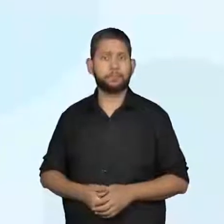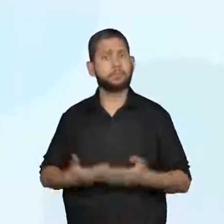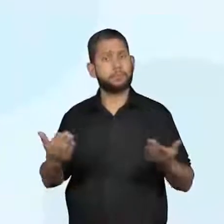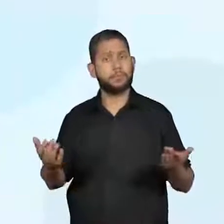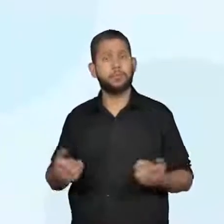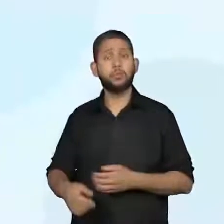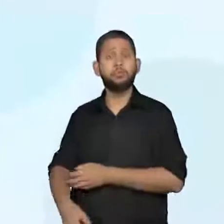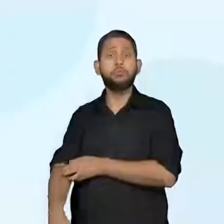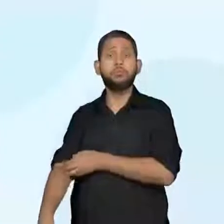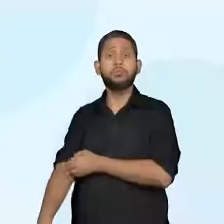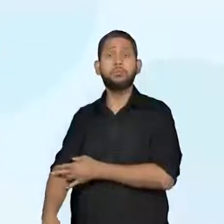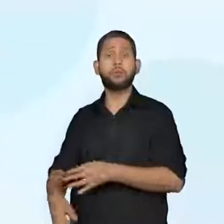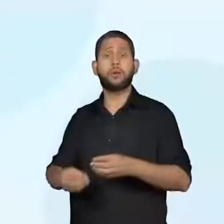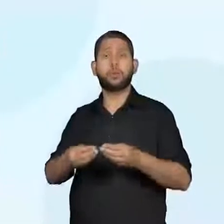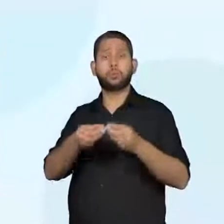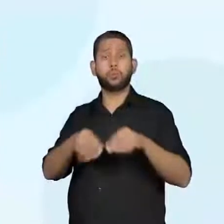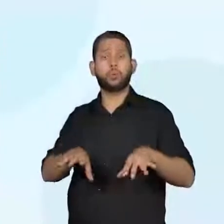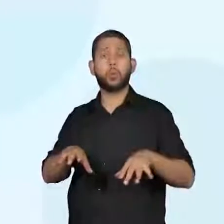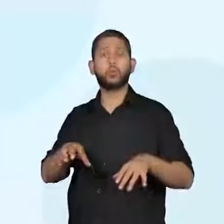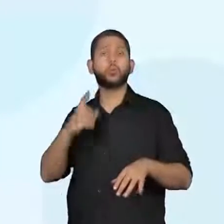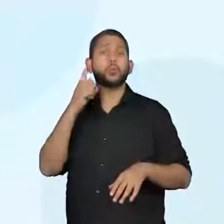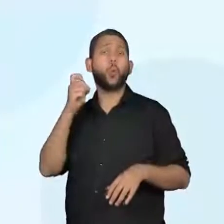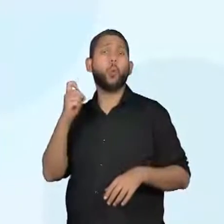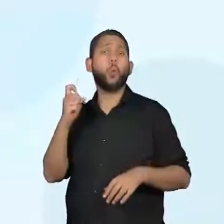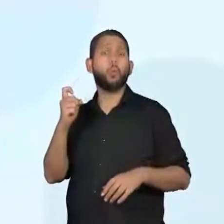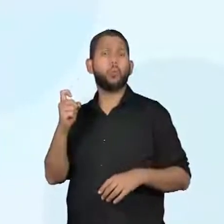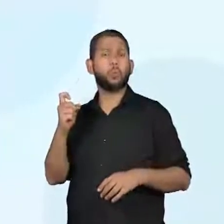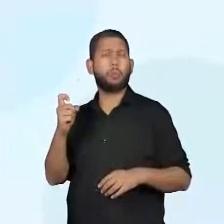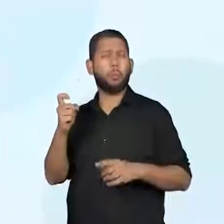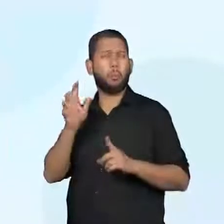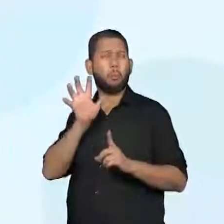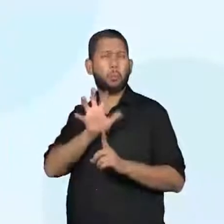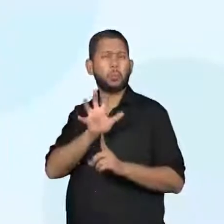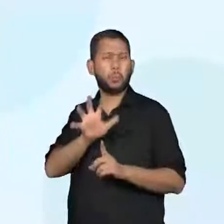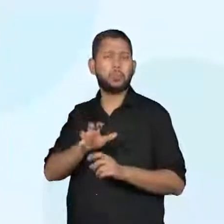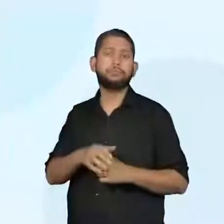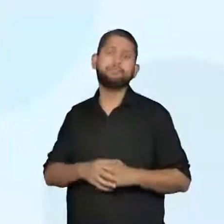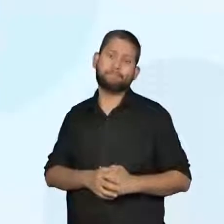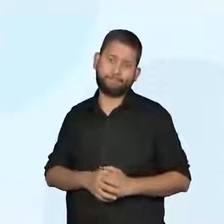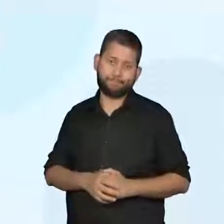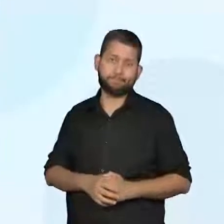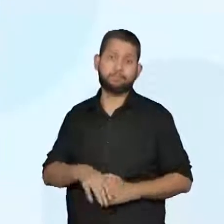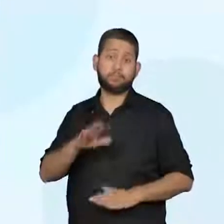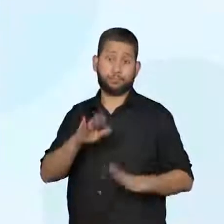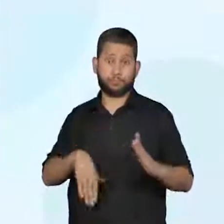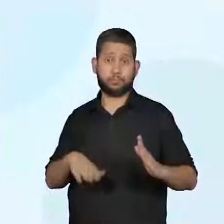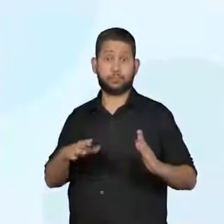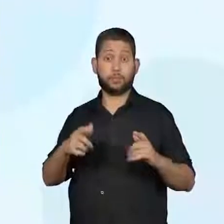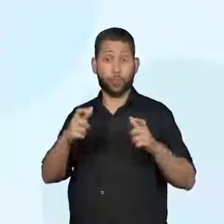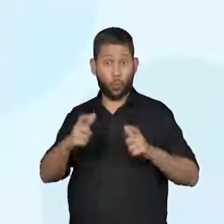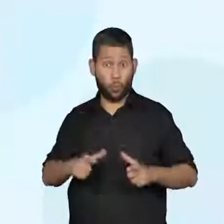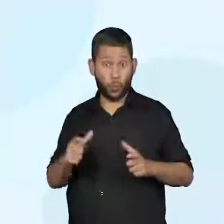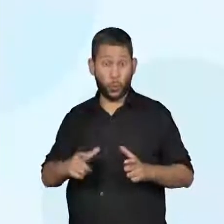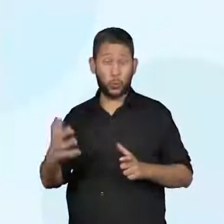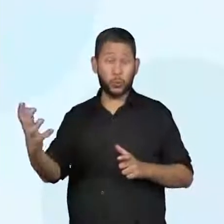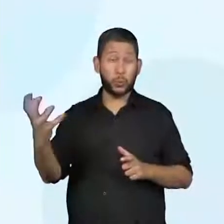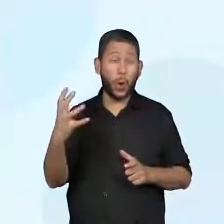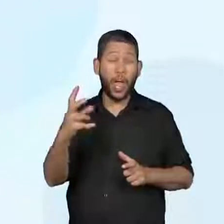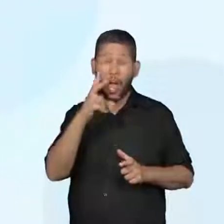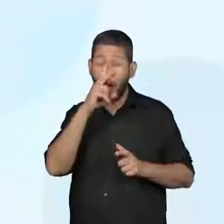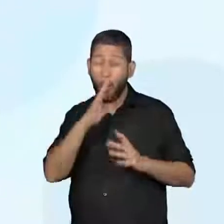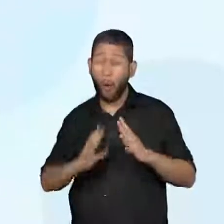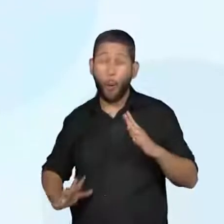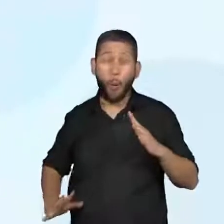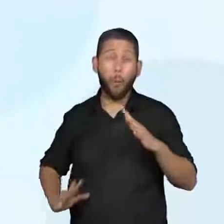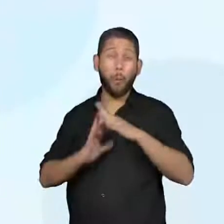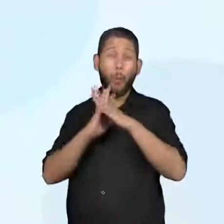poluição sonora, o que é? É quando o som ou ruído ultrapassa a intensidade, ou seja, o